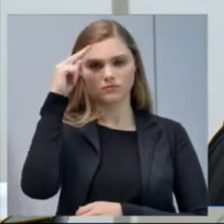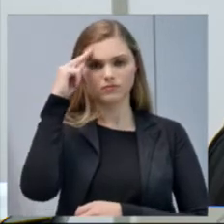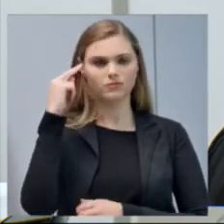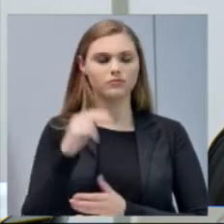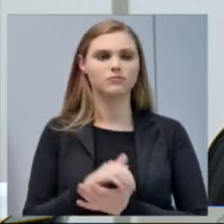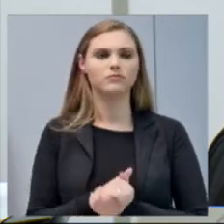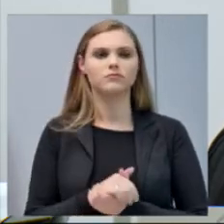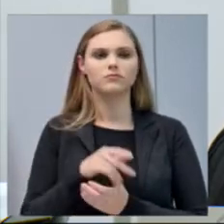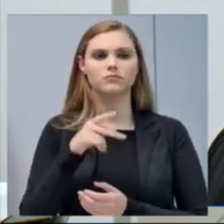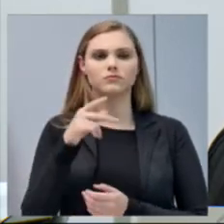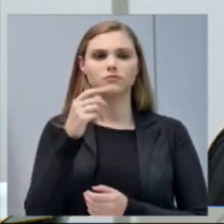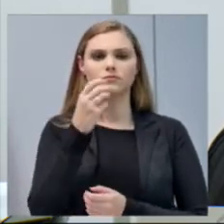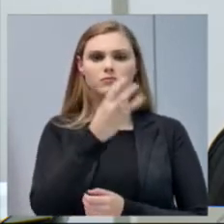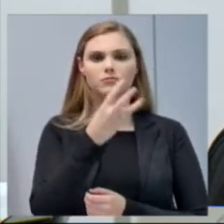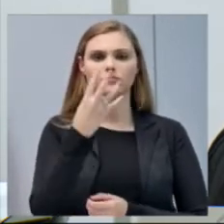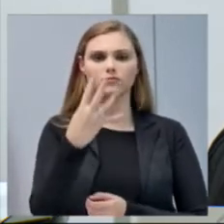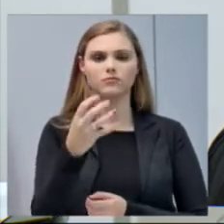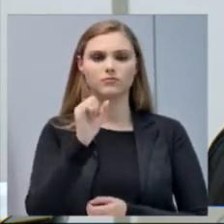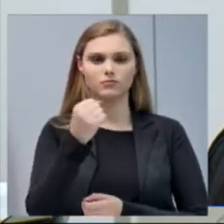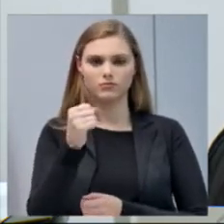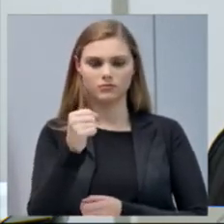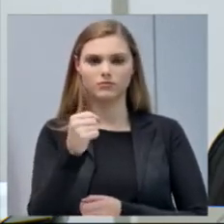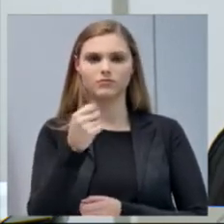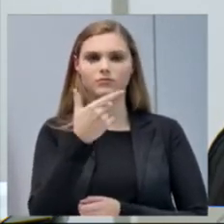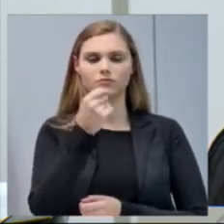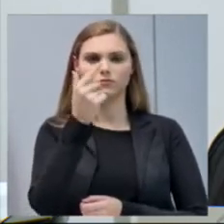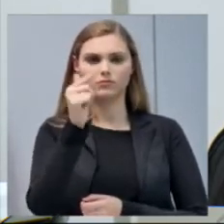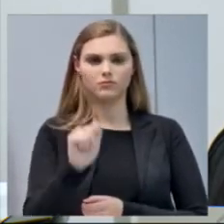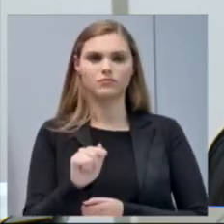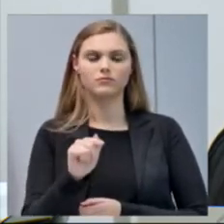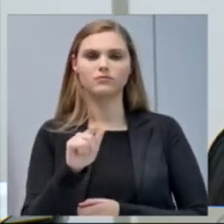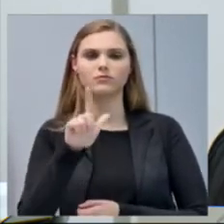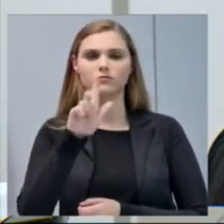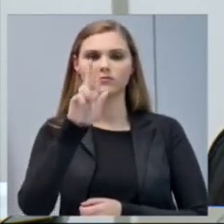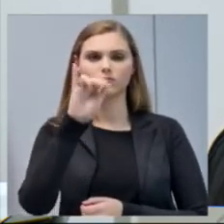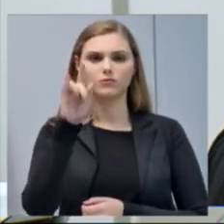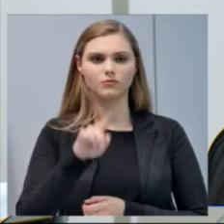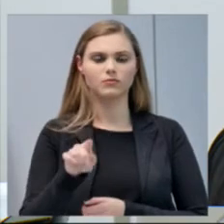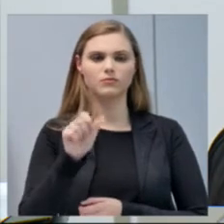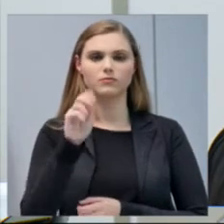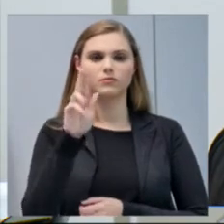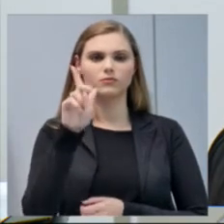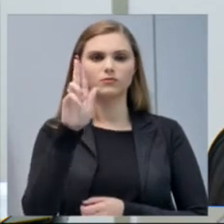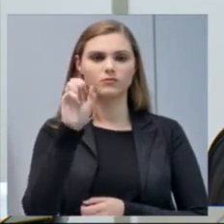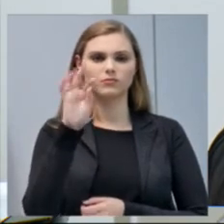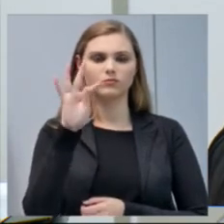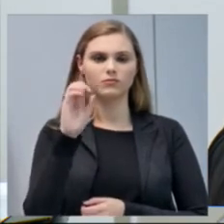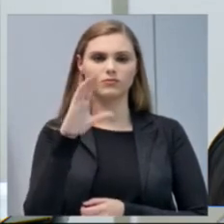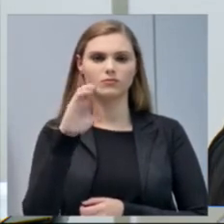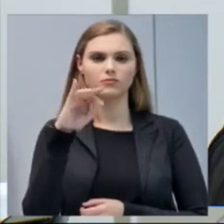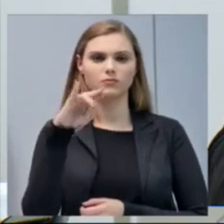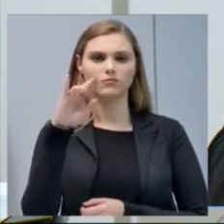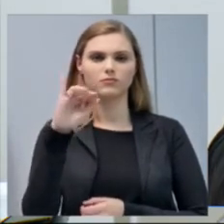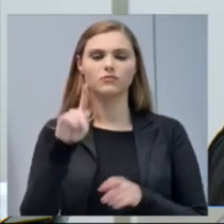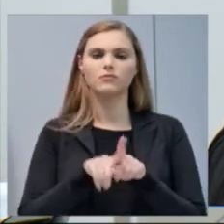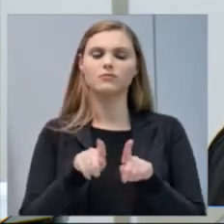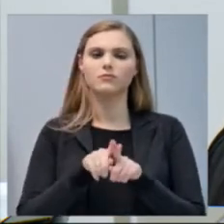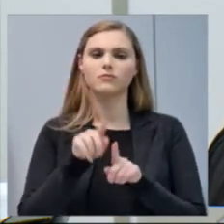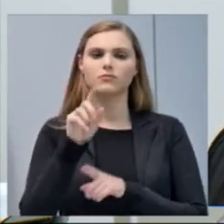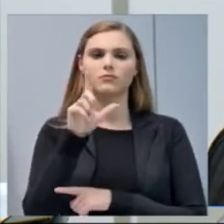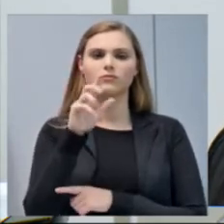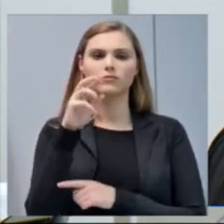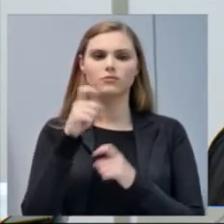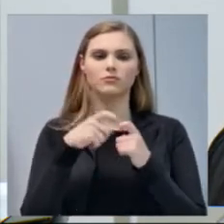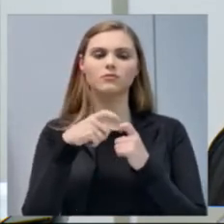Indicação 348 de 2017, do vereador Luiz Augusto Senne e Ricardo Lira da Costa. Indicação